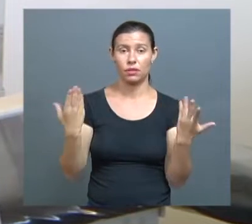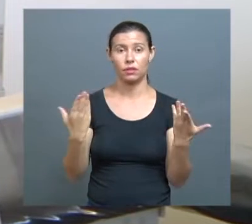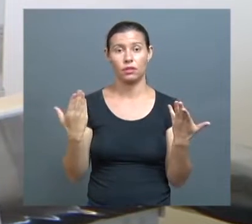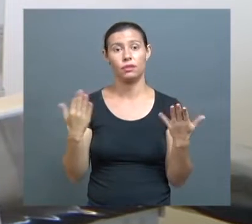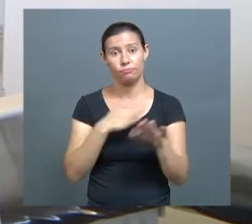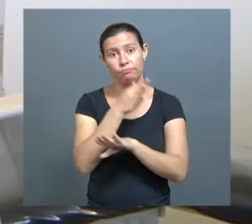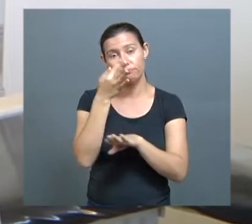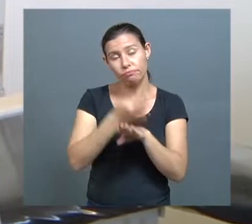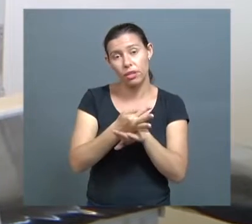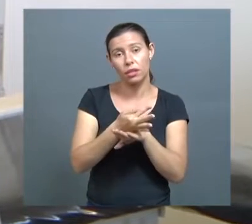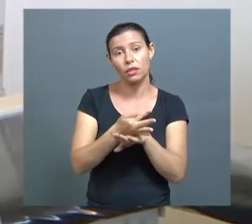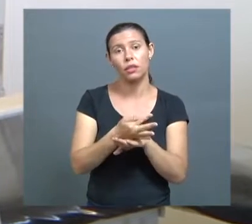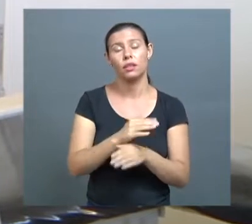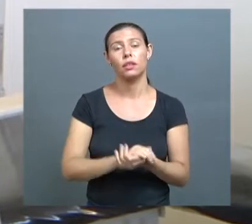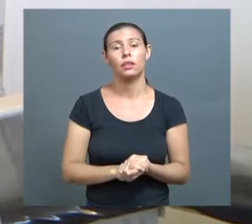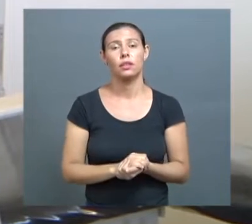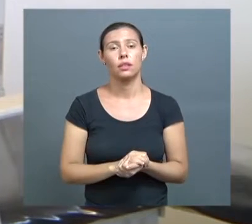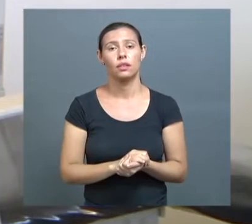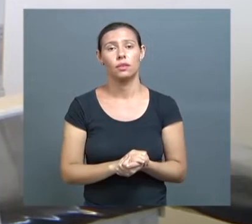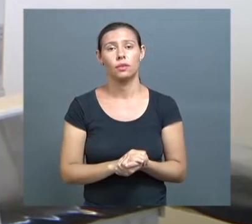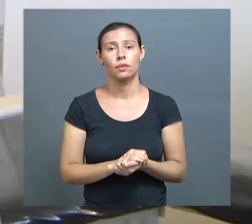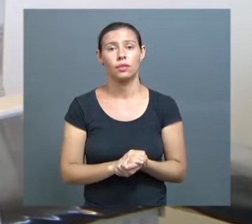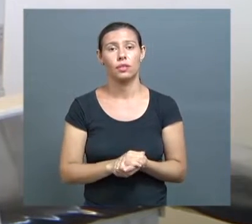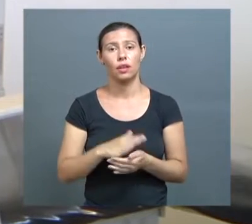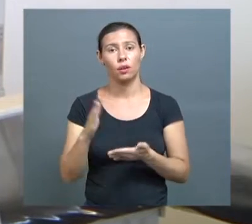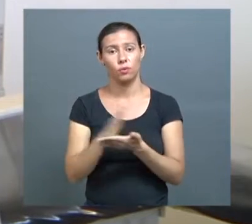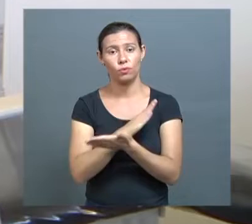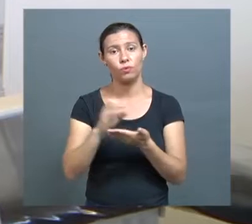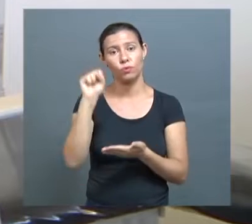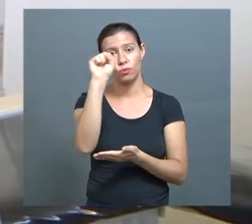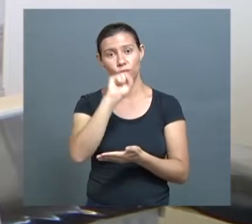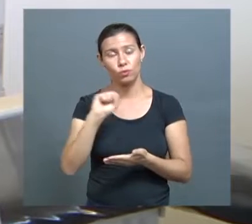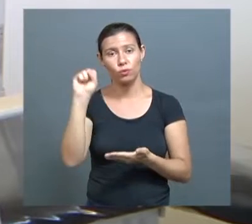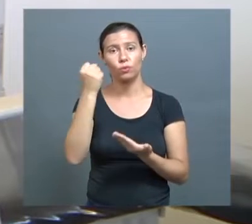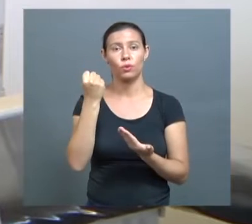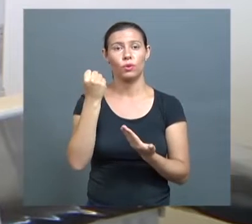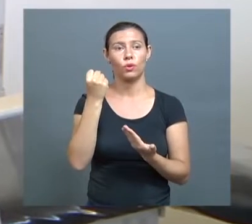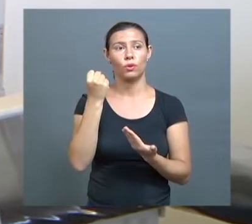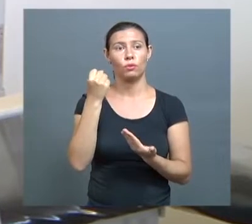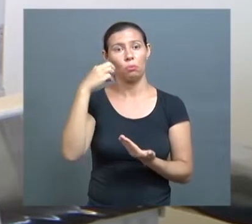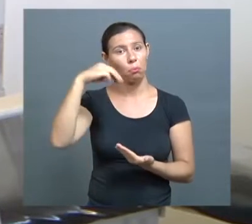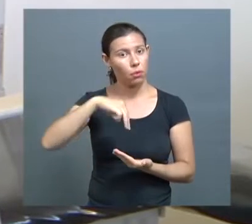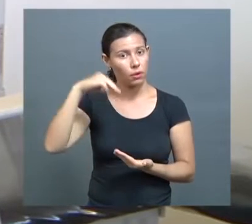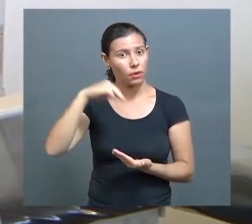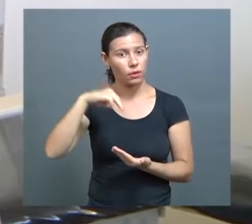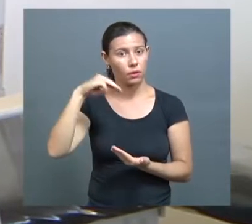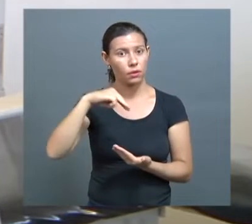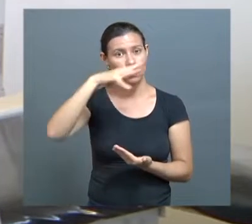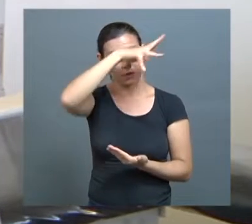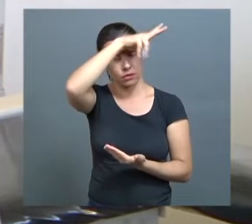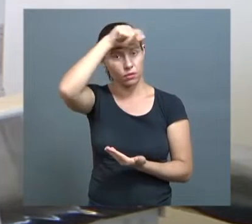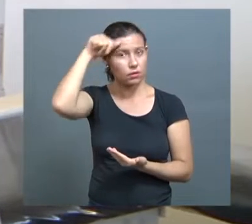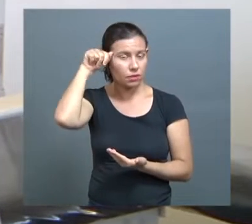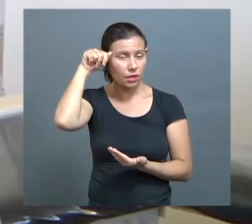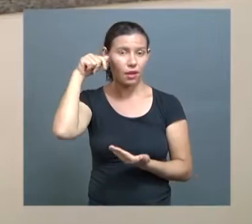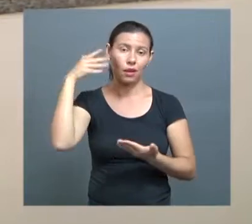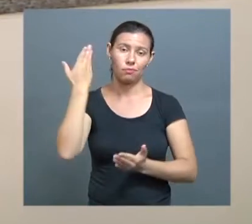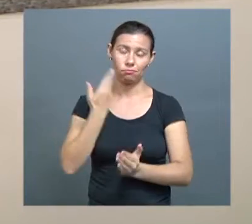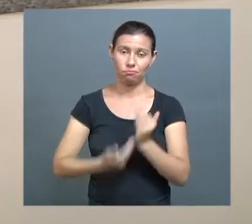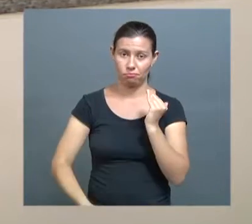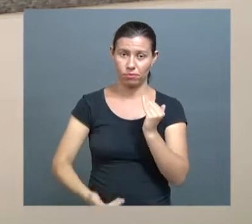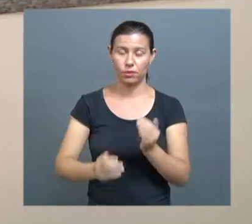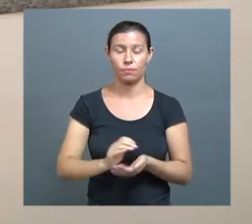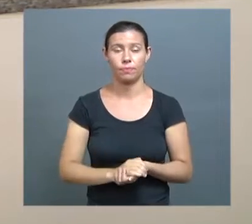iniciando agora, havia inscritos do Rio Grande do Sul, do Maranhão, do Amazonas. Infelizmente isso vai ser perdido.